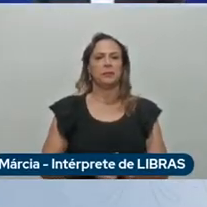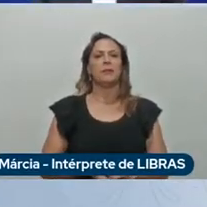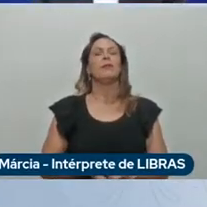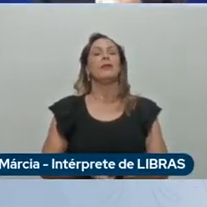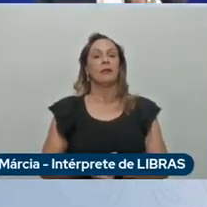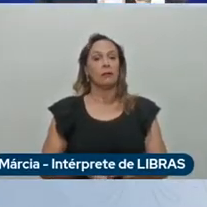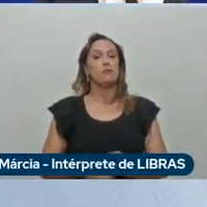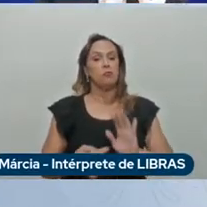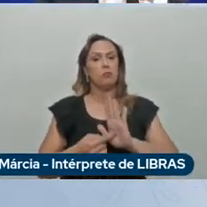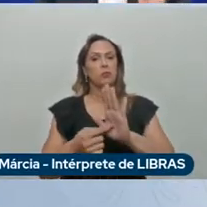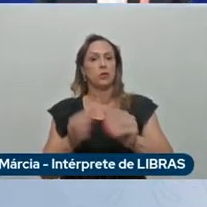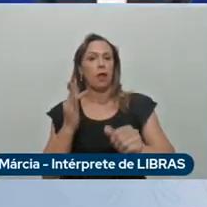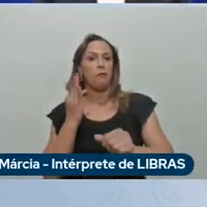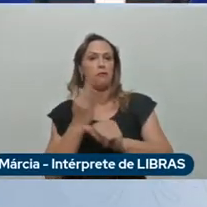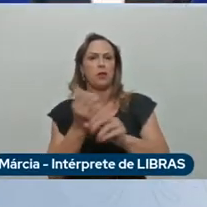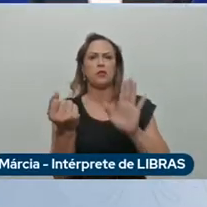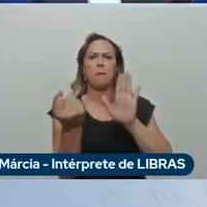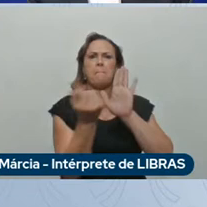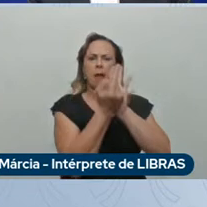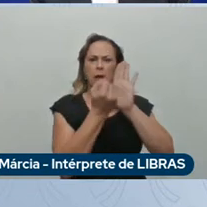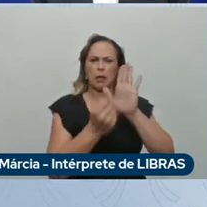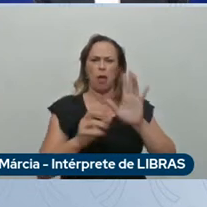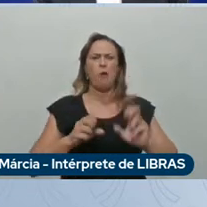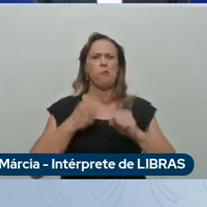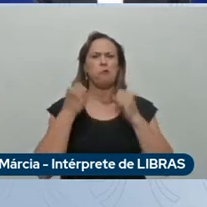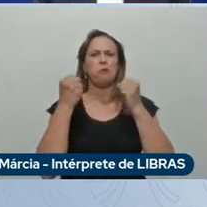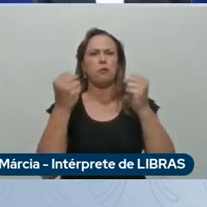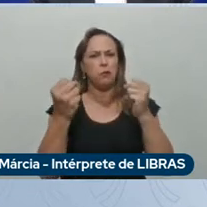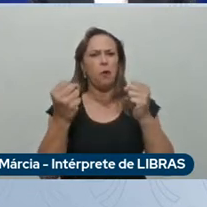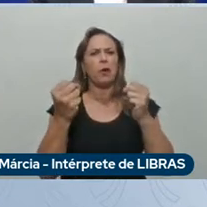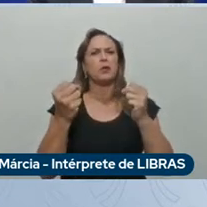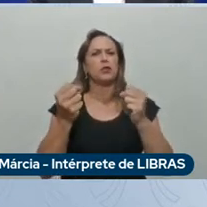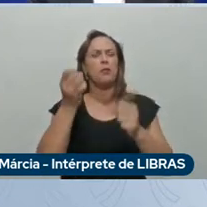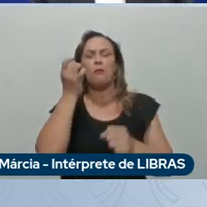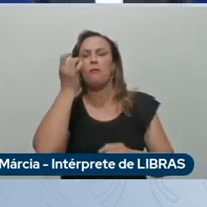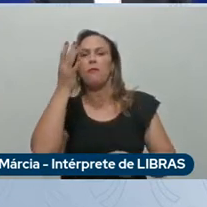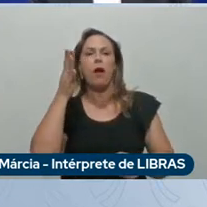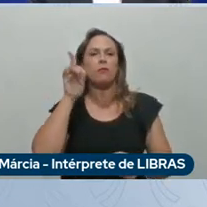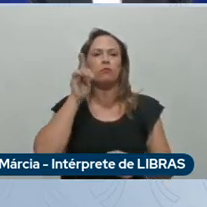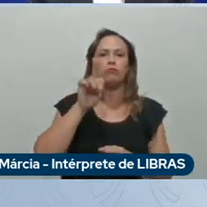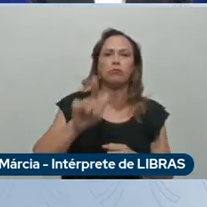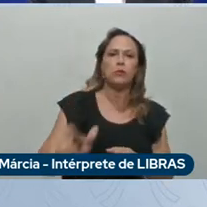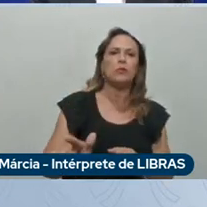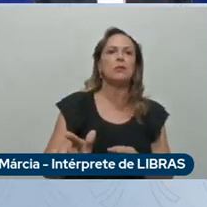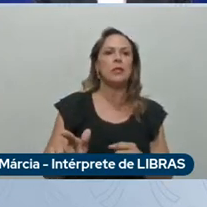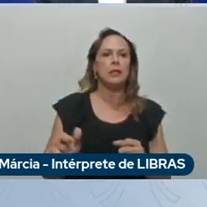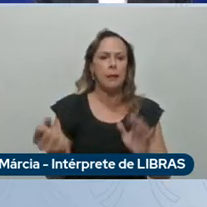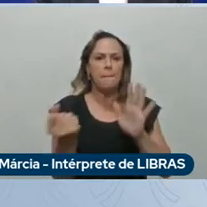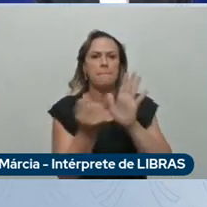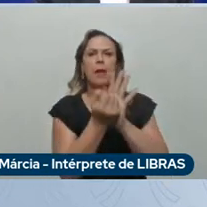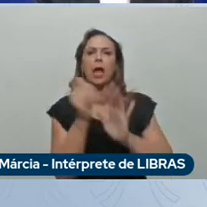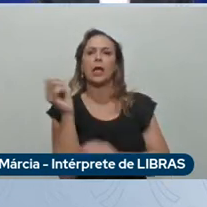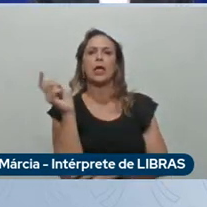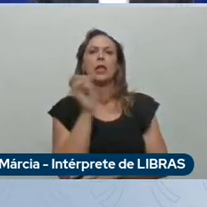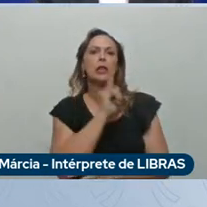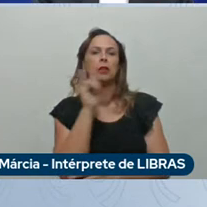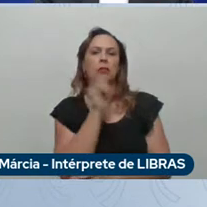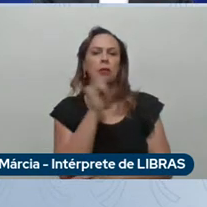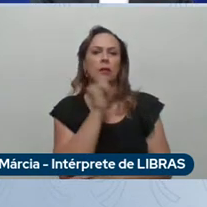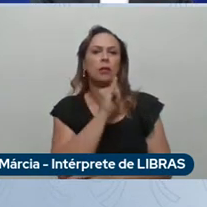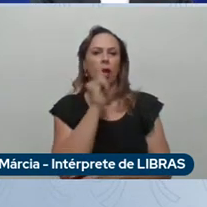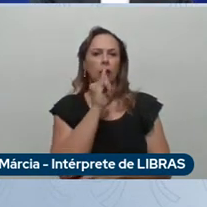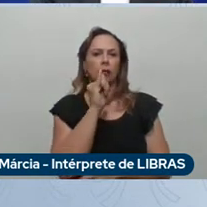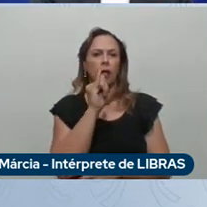tipicamente italiano e claramente queremos que seja como já foi no ano passado a marca líder na região Jeep